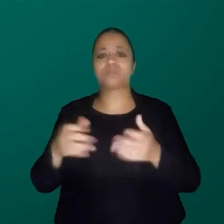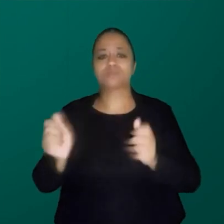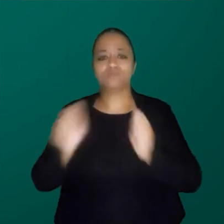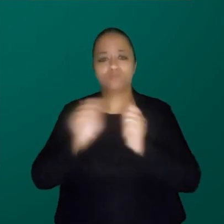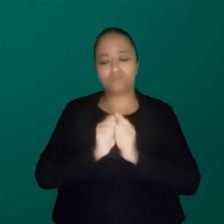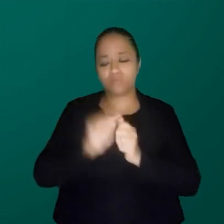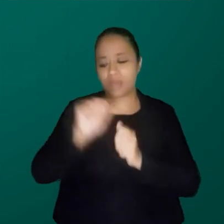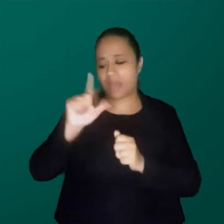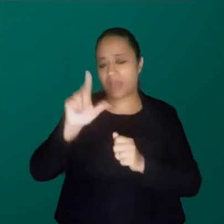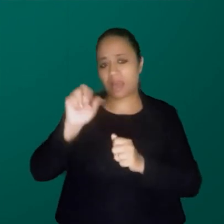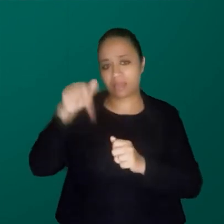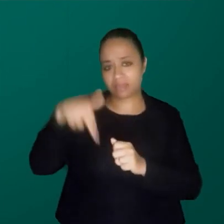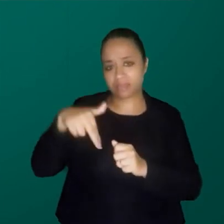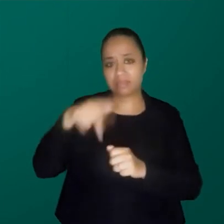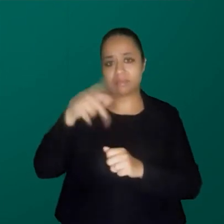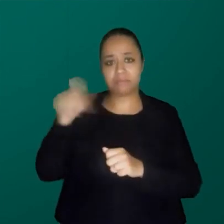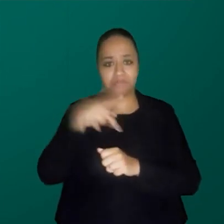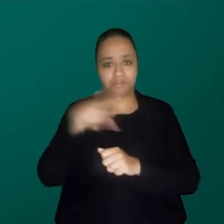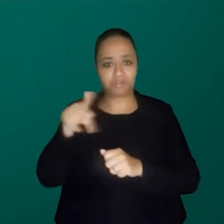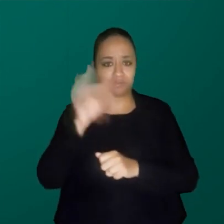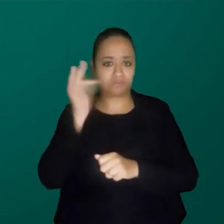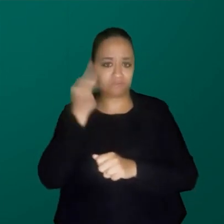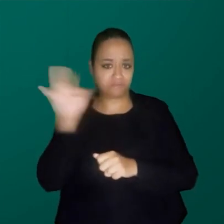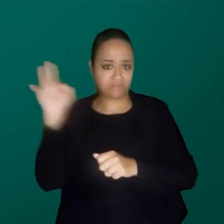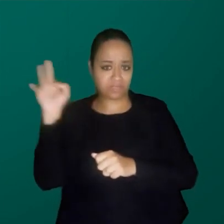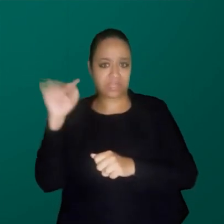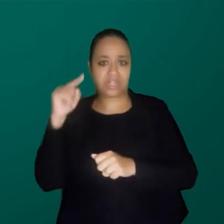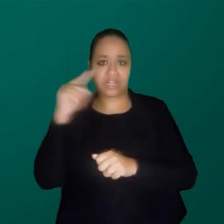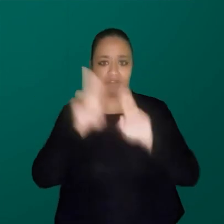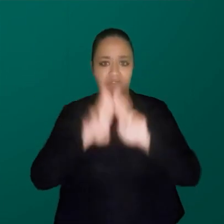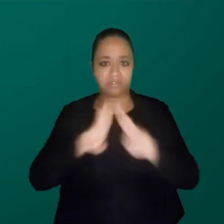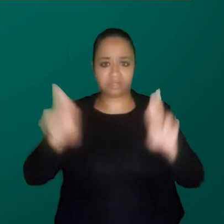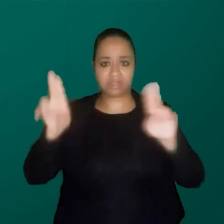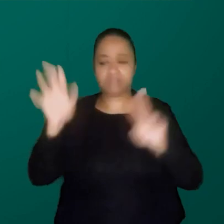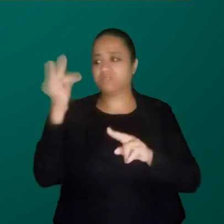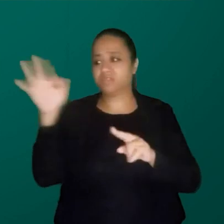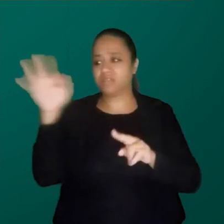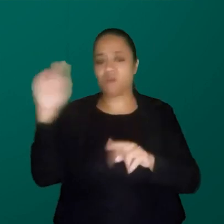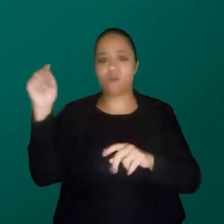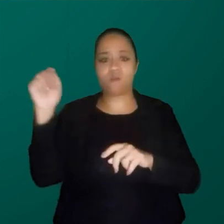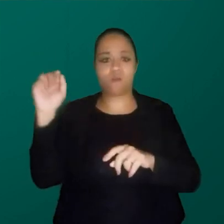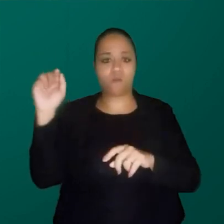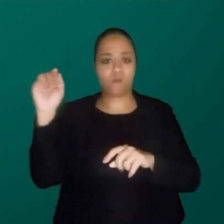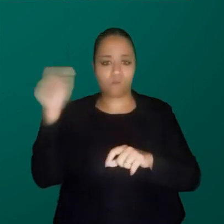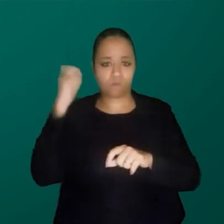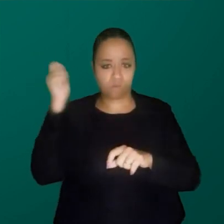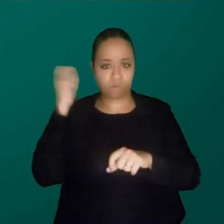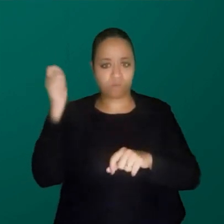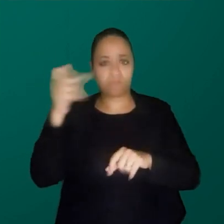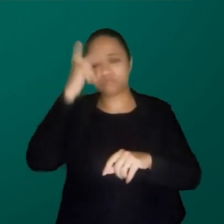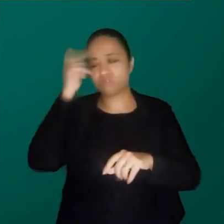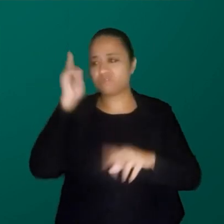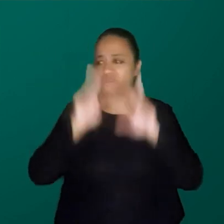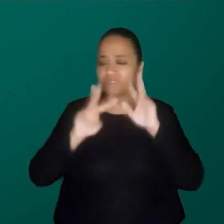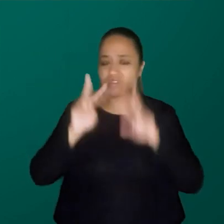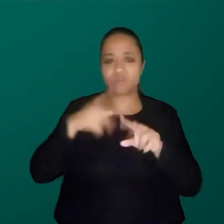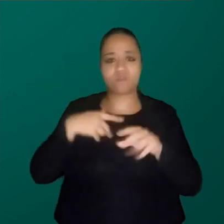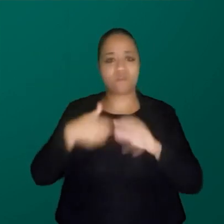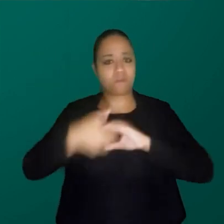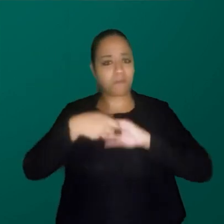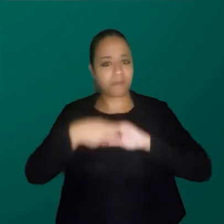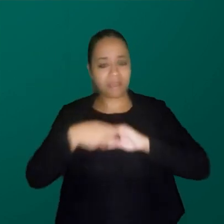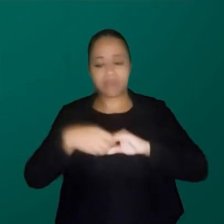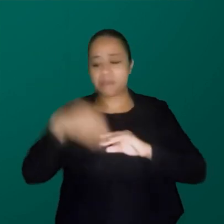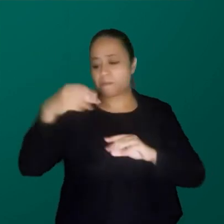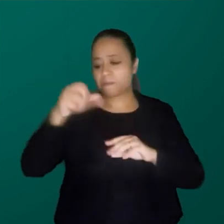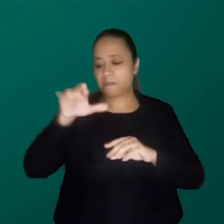Alan Bito, que está aqui, que é um professor de física lá da Universidade Federal do Rio Grande do Sul ou quem me viu agora há pouco ali quando eu cumprimentei Márcia,